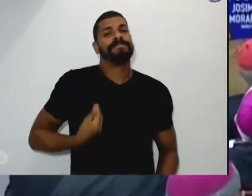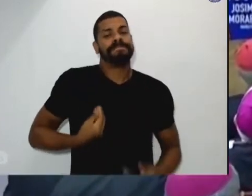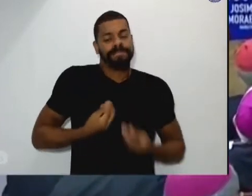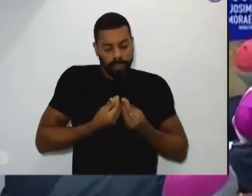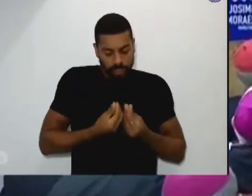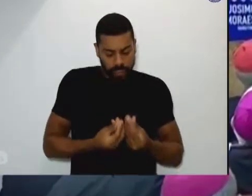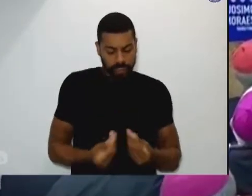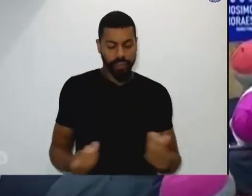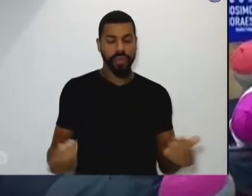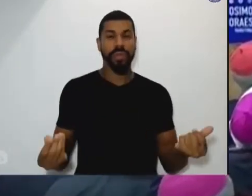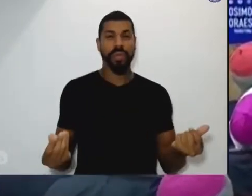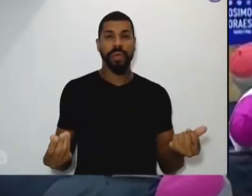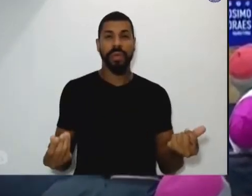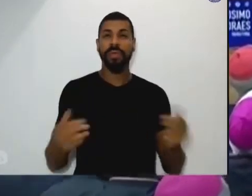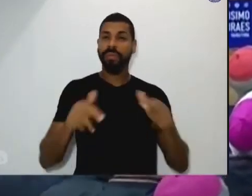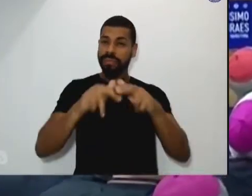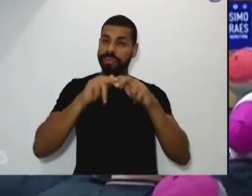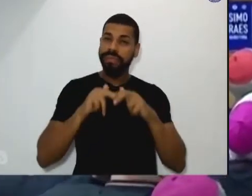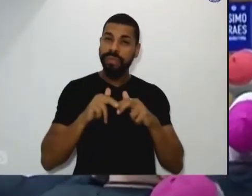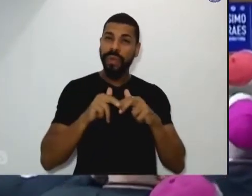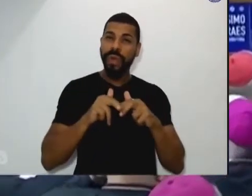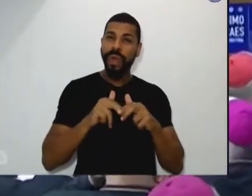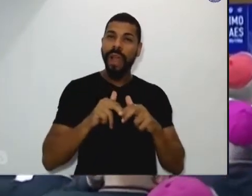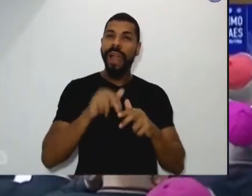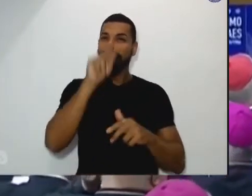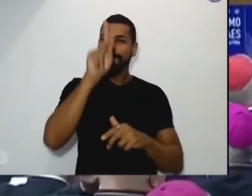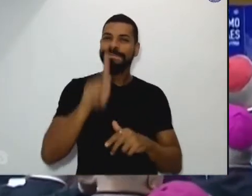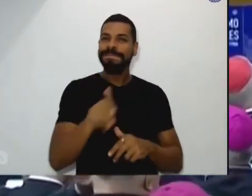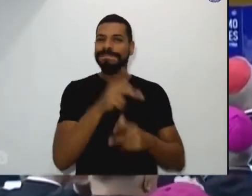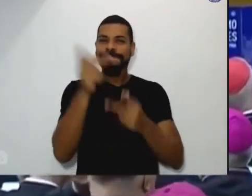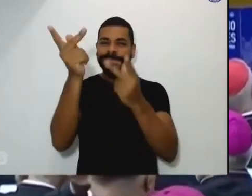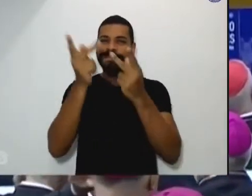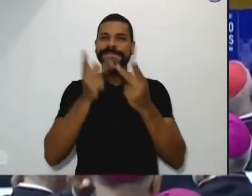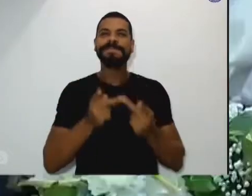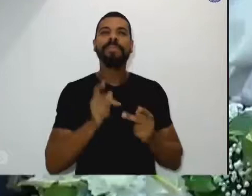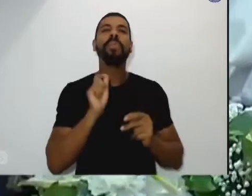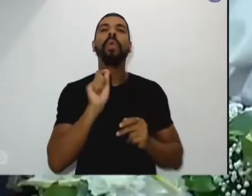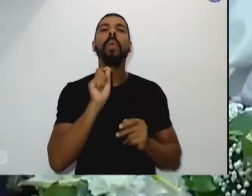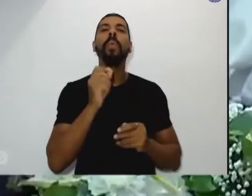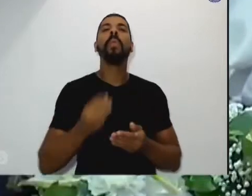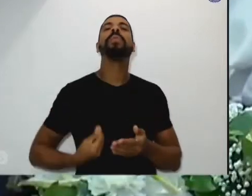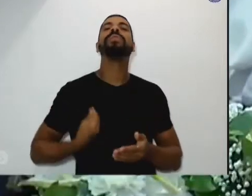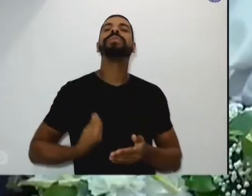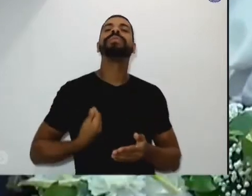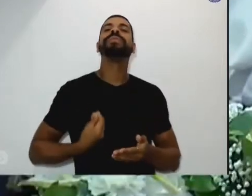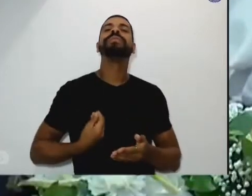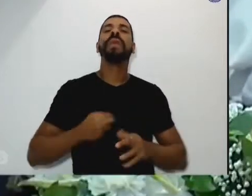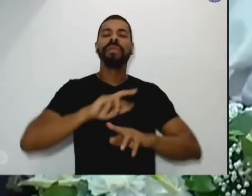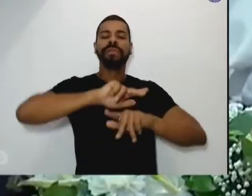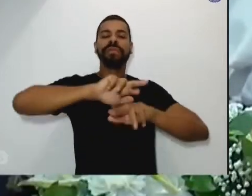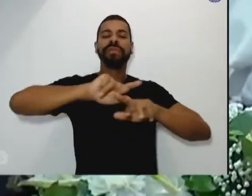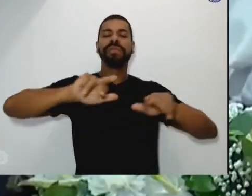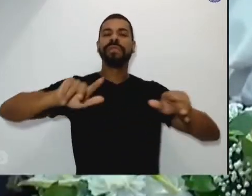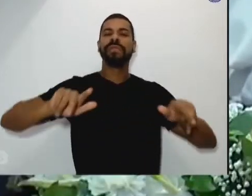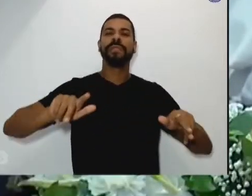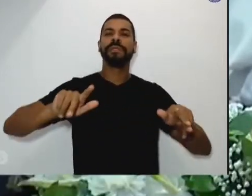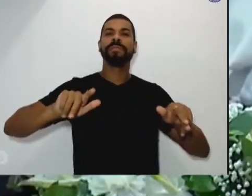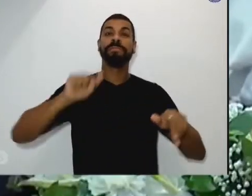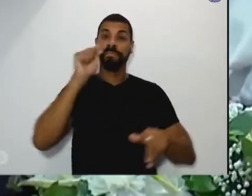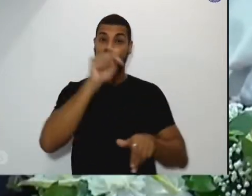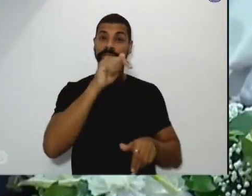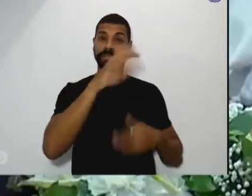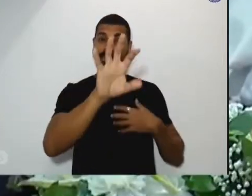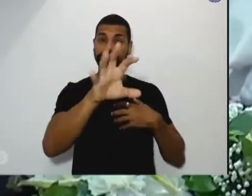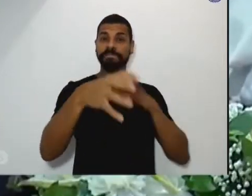O Santo Padre nos convida a transpor a realidade da indiferença. Esse ato de compaixão, segundo o Papa,